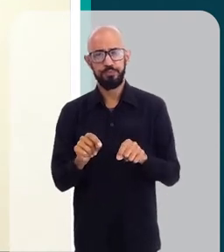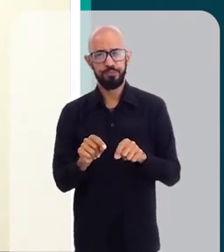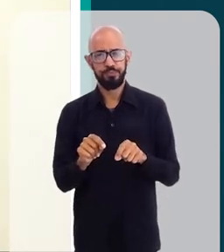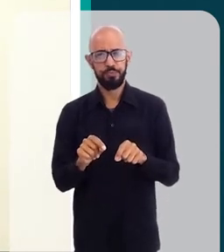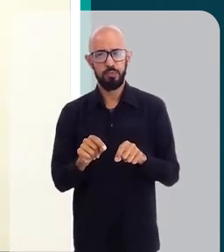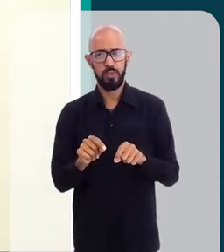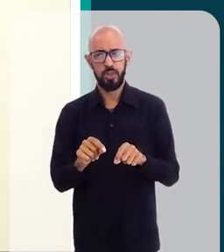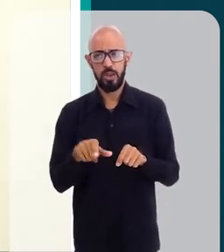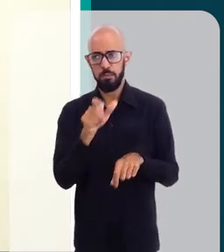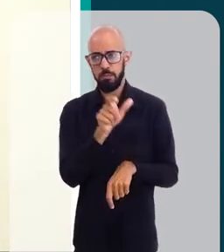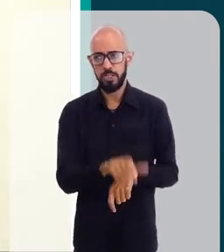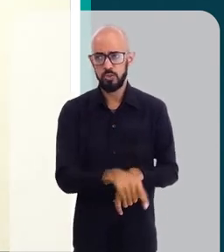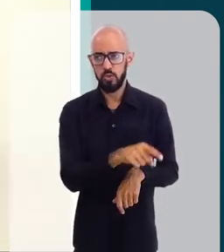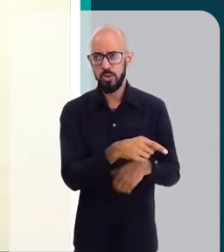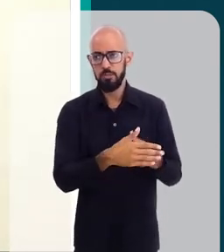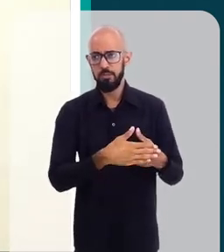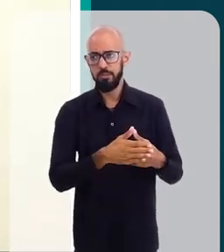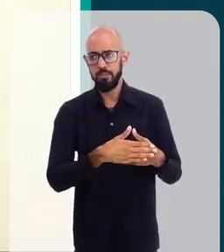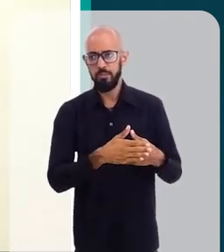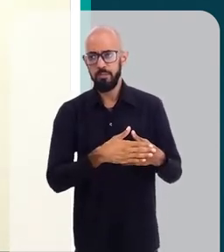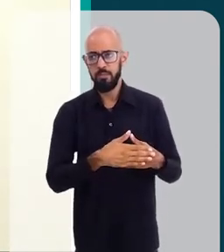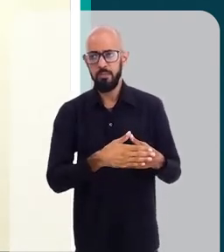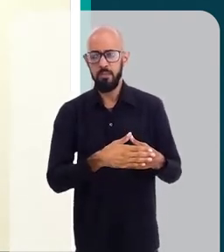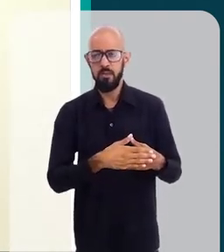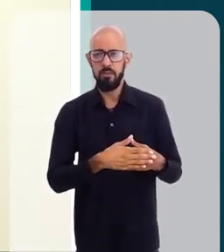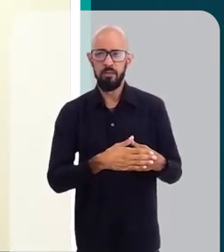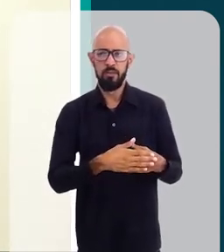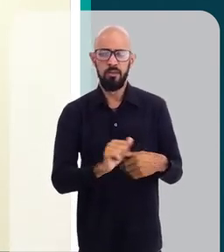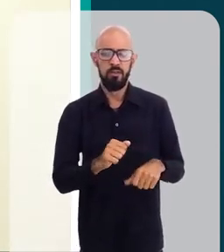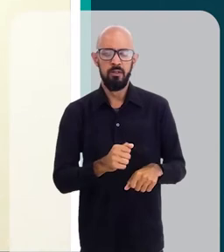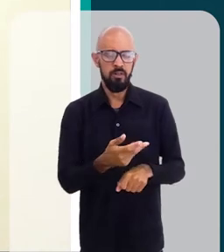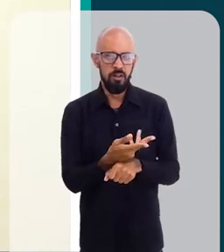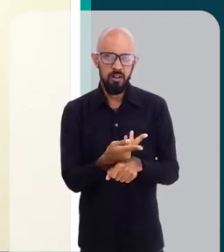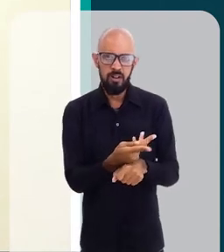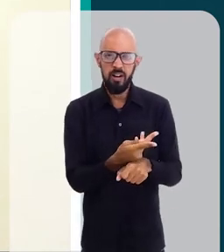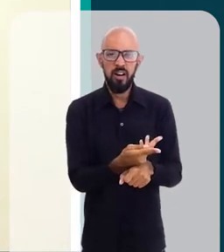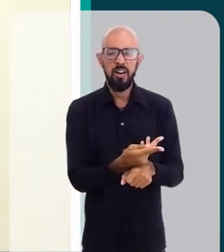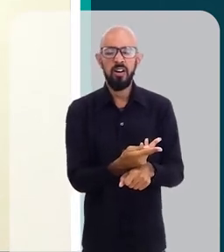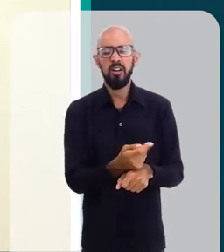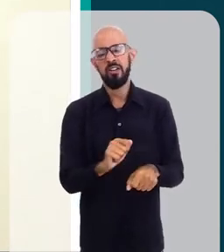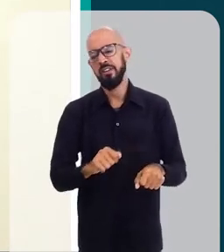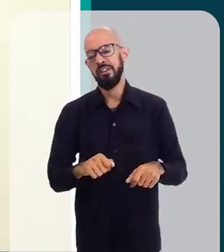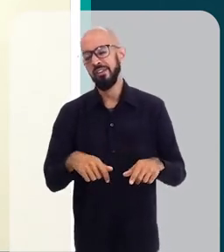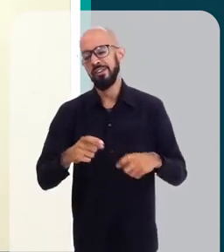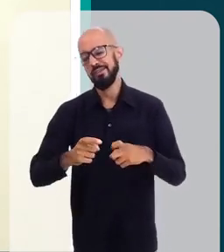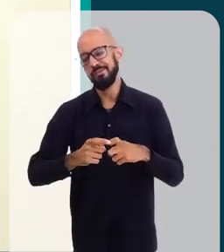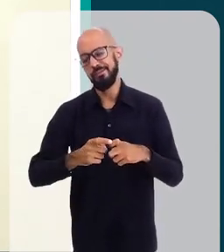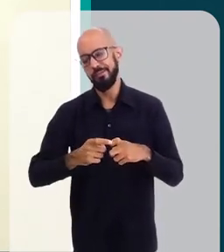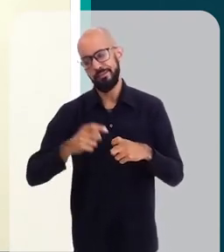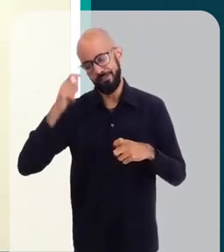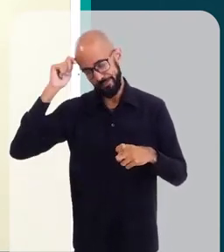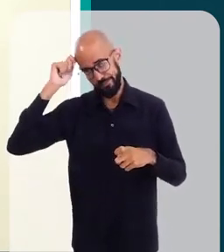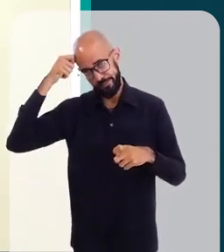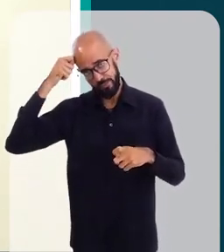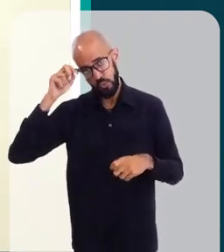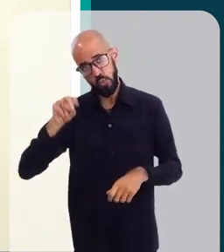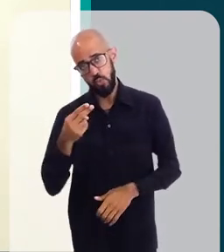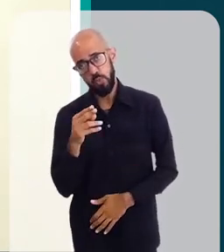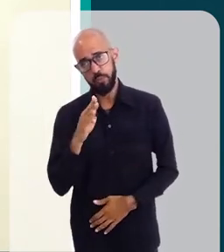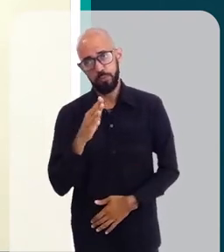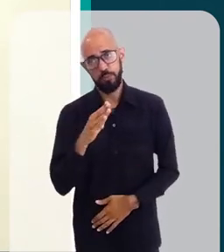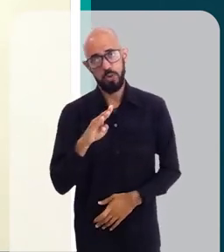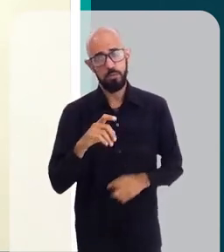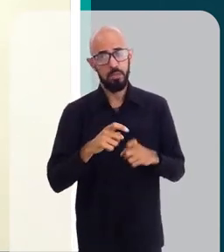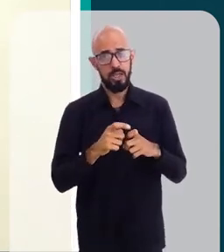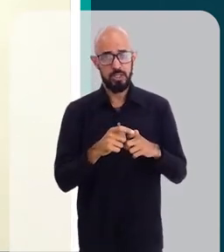do paciente em si, da pessoa negra, que busca o médico negro,